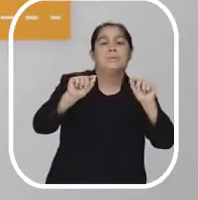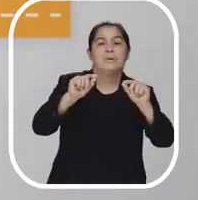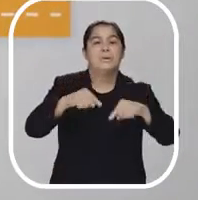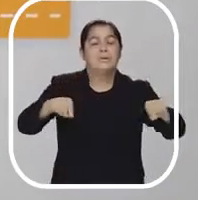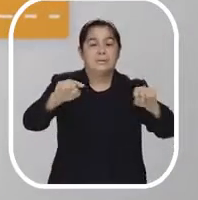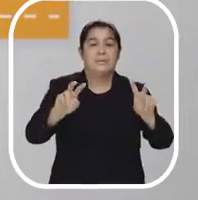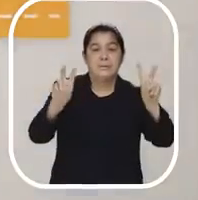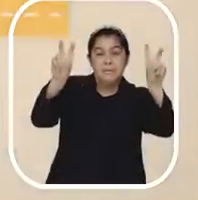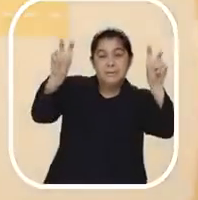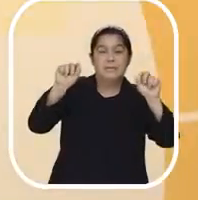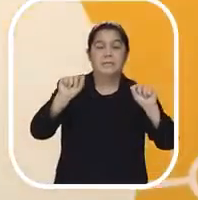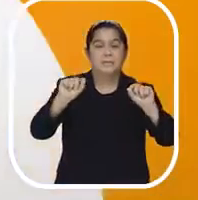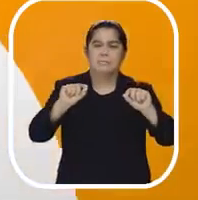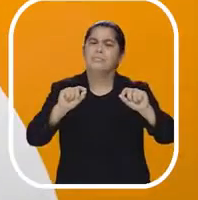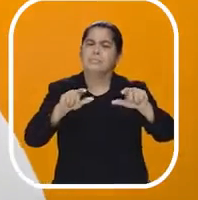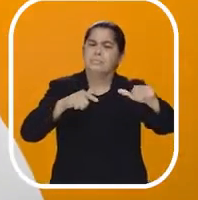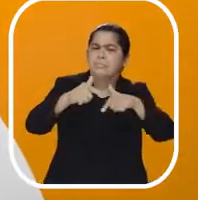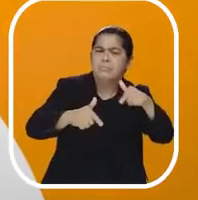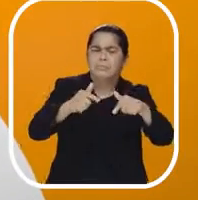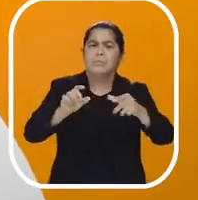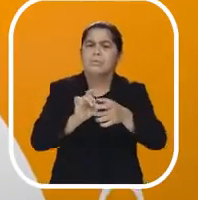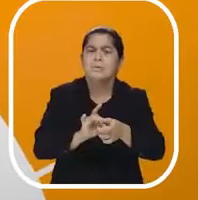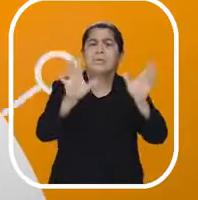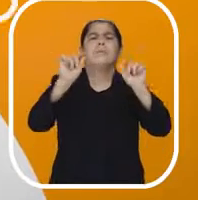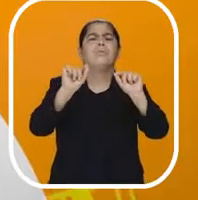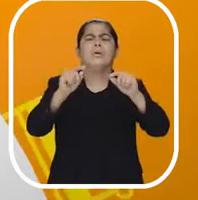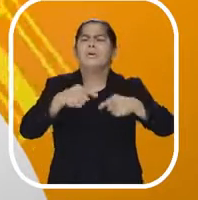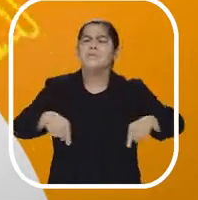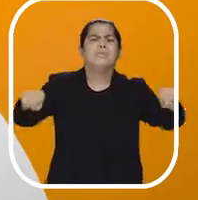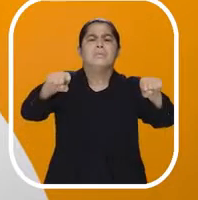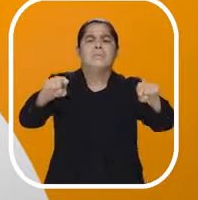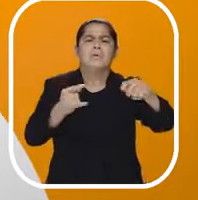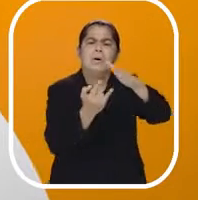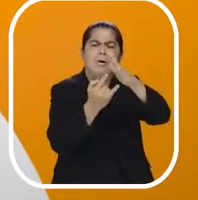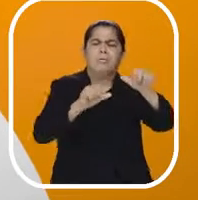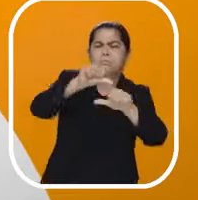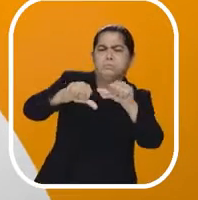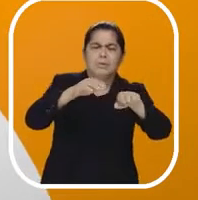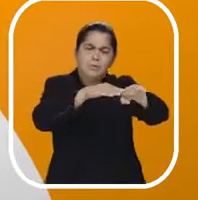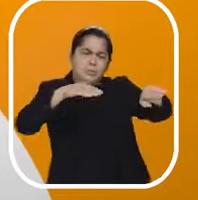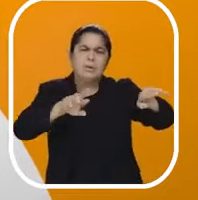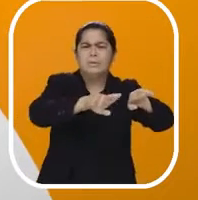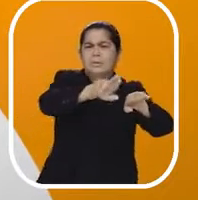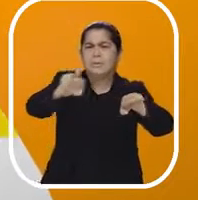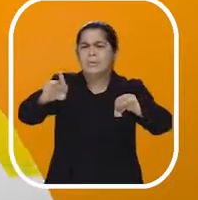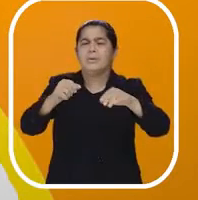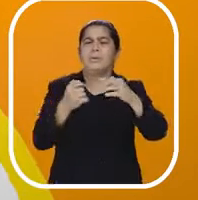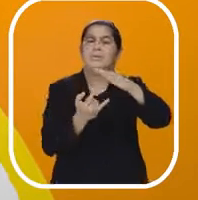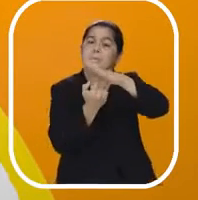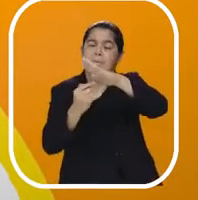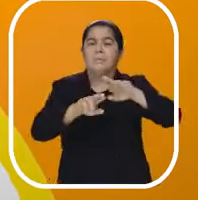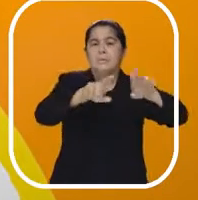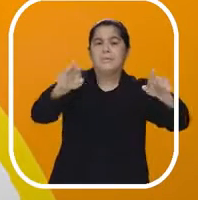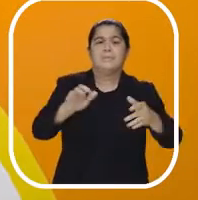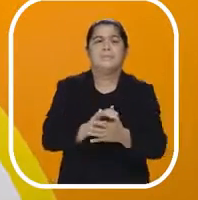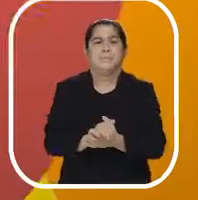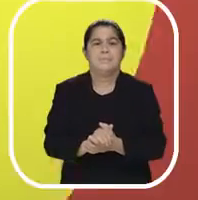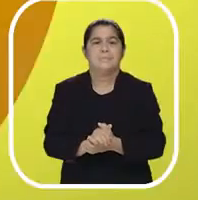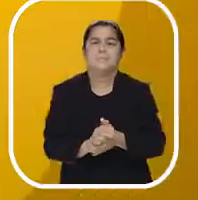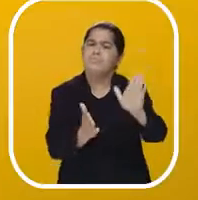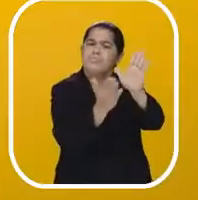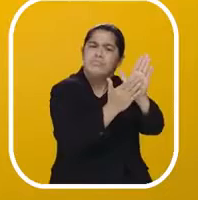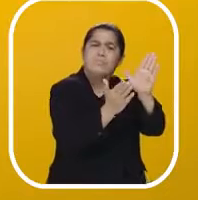Com o programa Cidade Livre, vamos modernizar a frota, as paradas de ônibus e pavimentar as vias usadas pelos